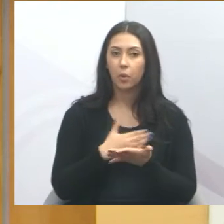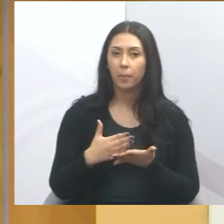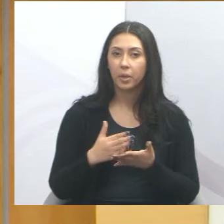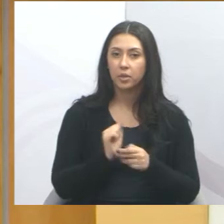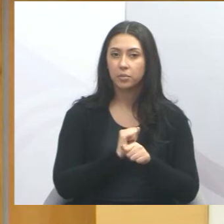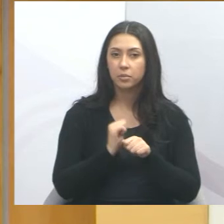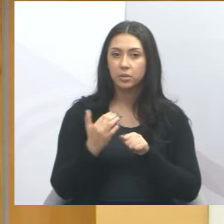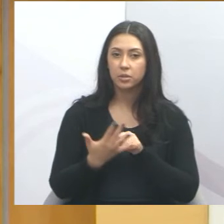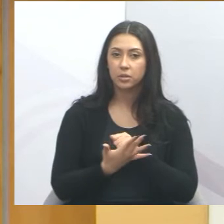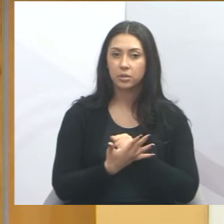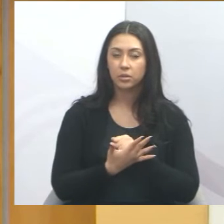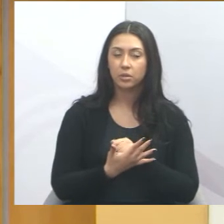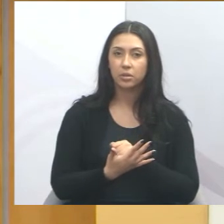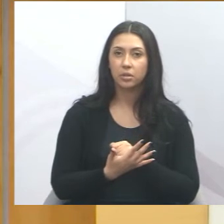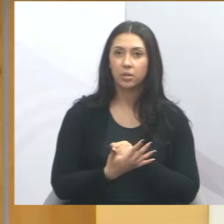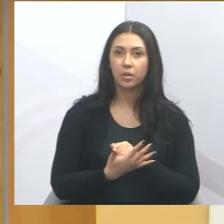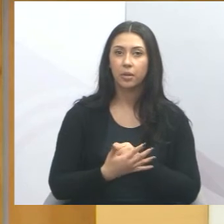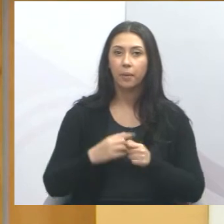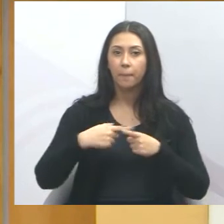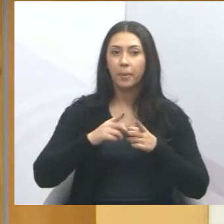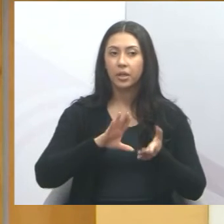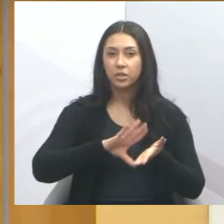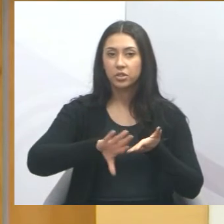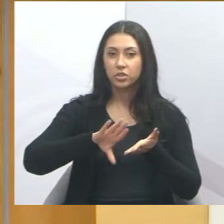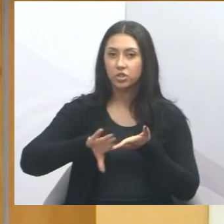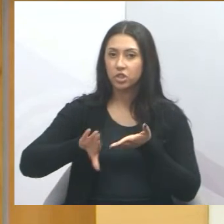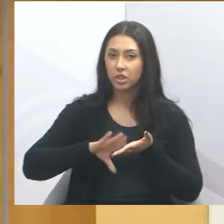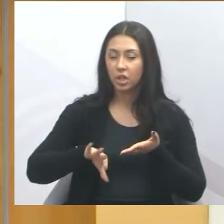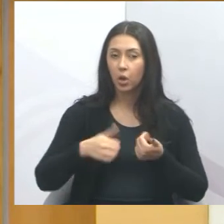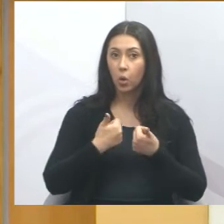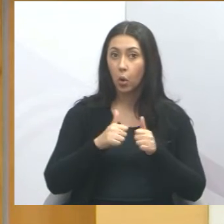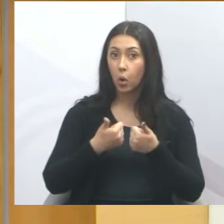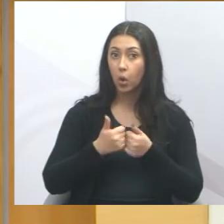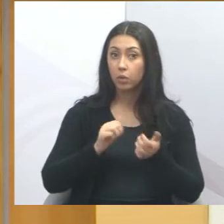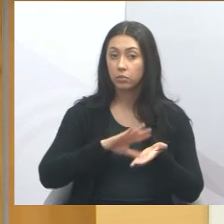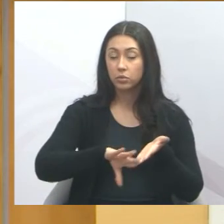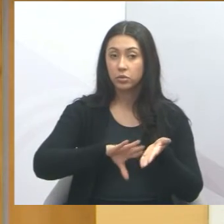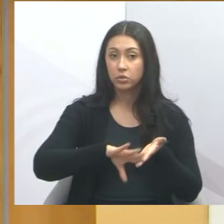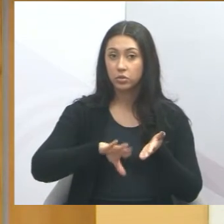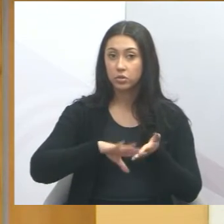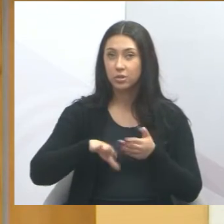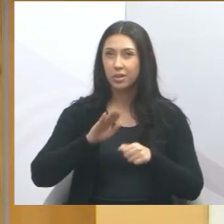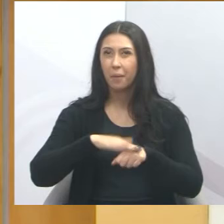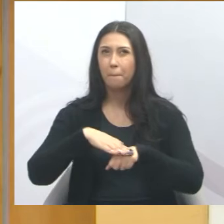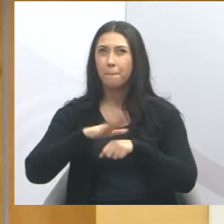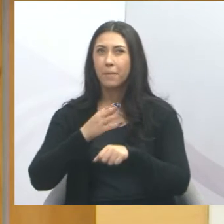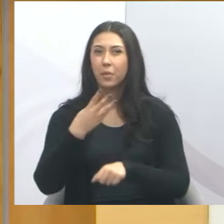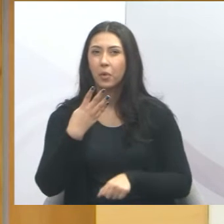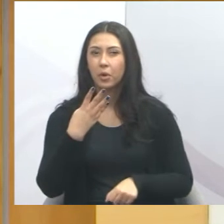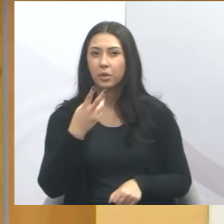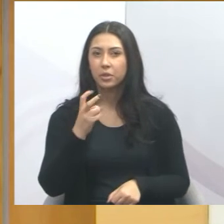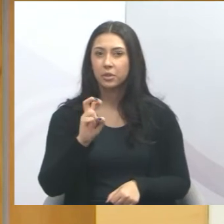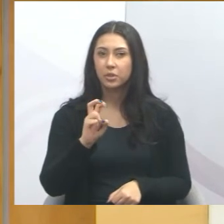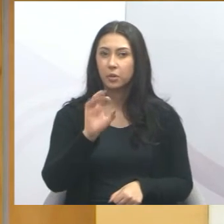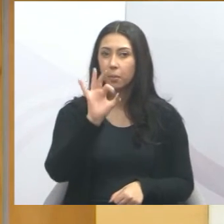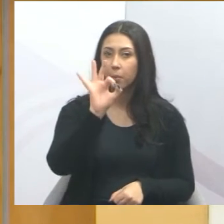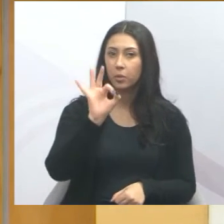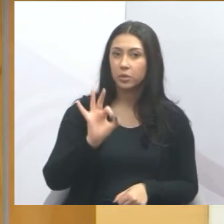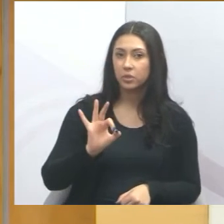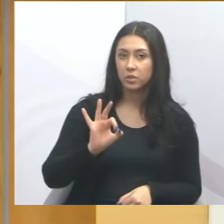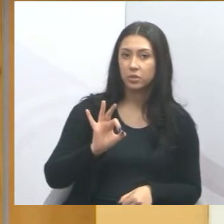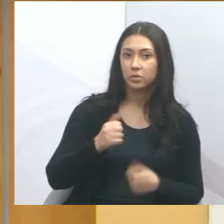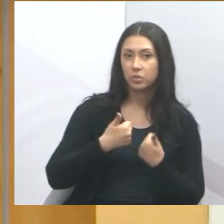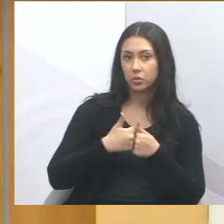da pandemia, e foram retirados de linha, vereador de Garçazac, mais de 45% dos